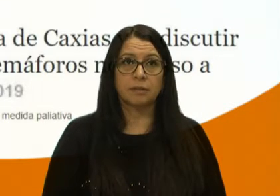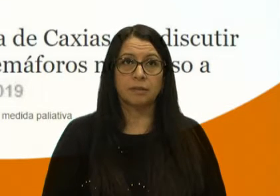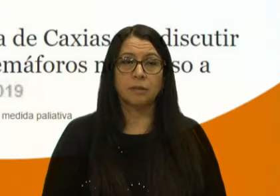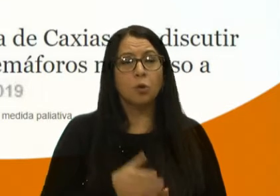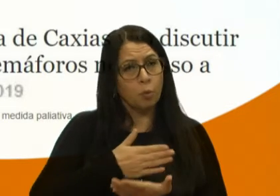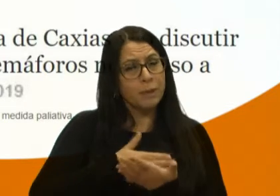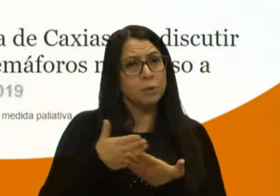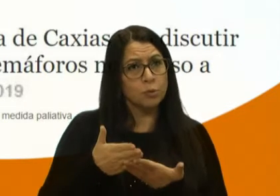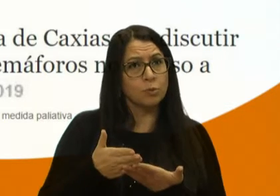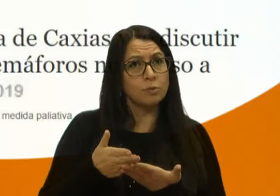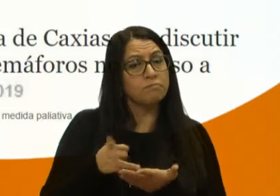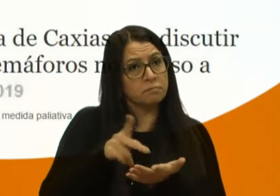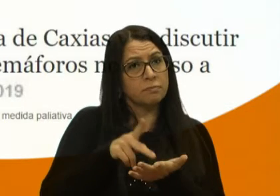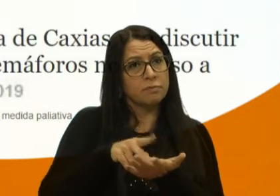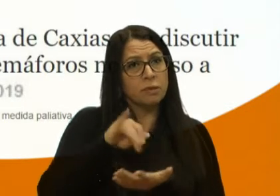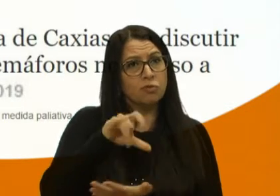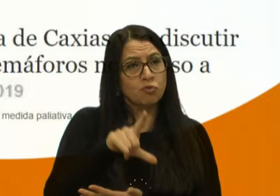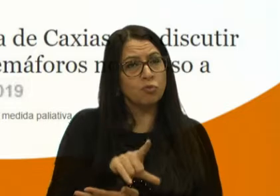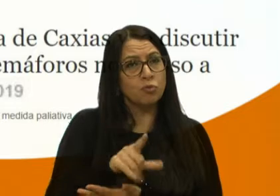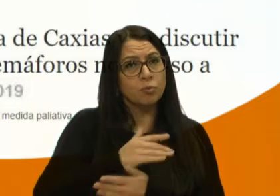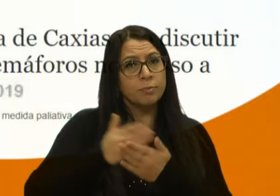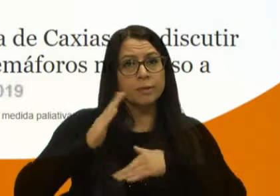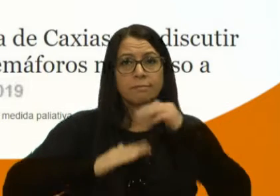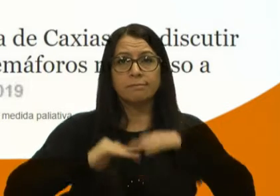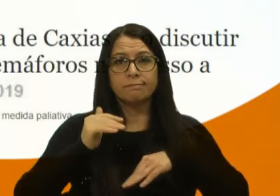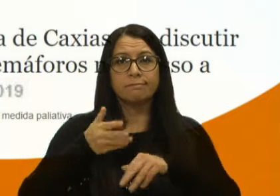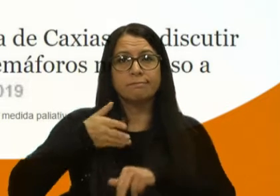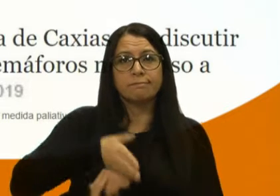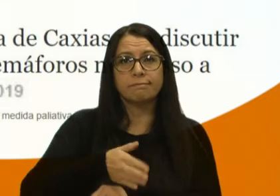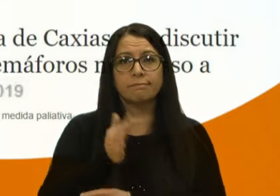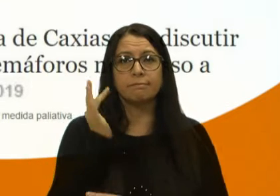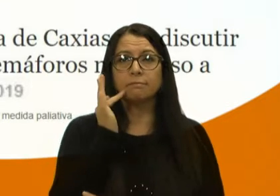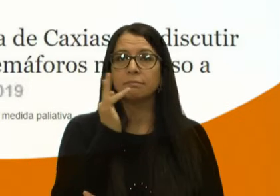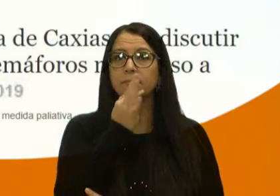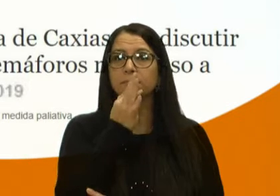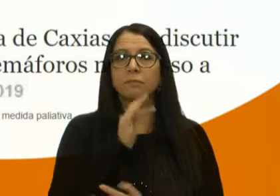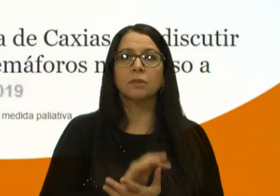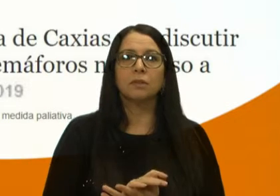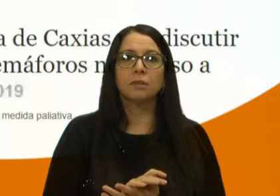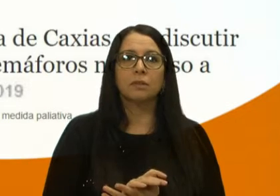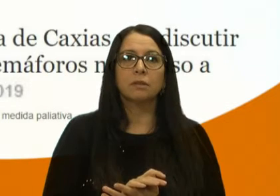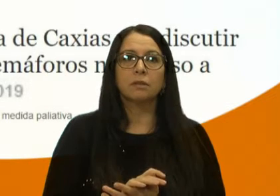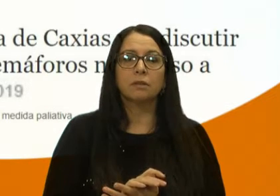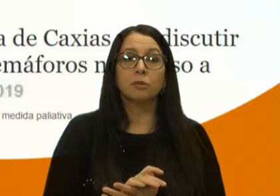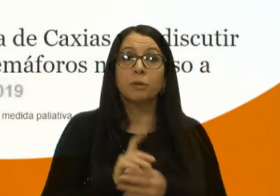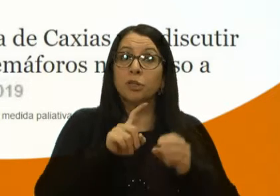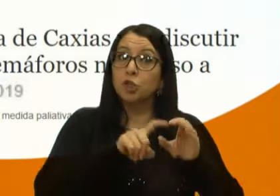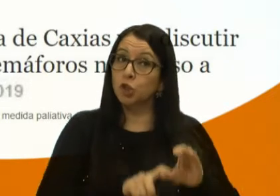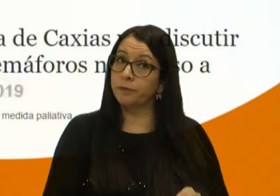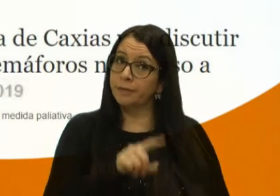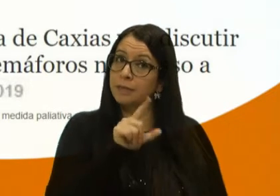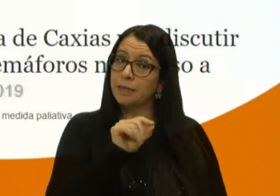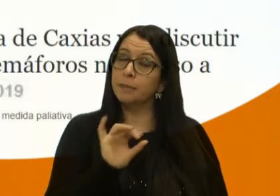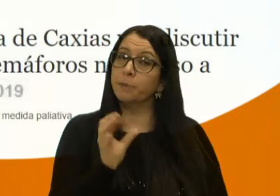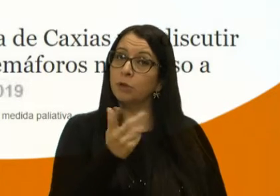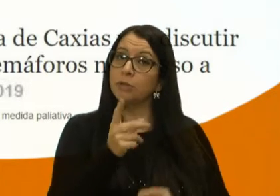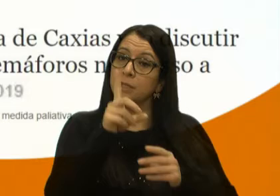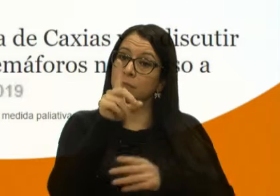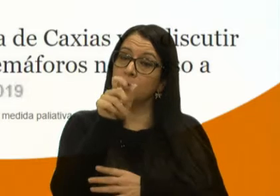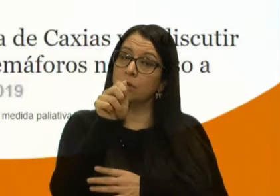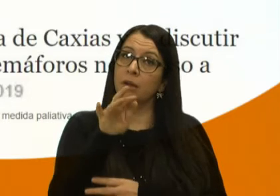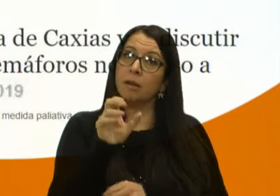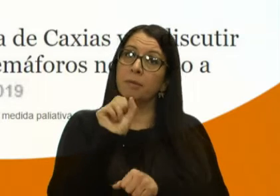Começou, então, de fato, em julho, começou as obras do acesso à Forqueta. Com a dívida de 10 milhões, o Daer explica